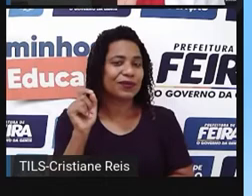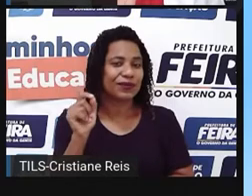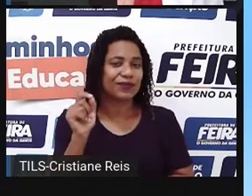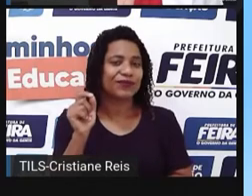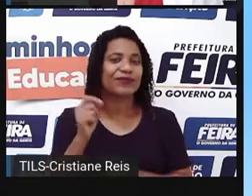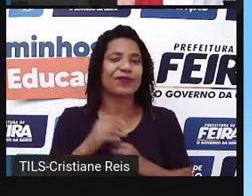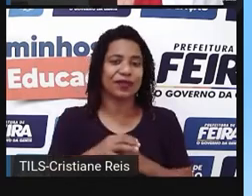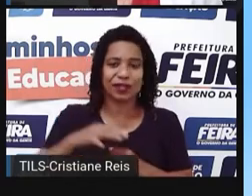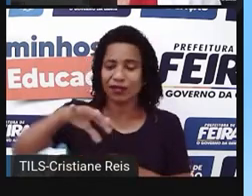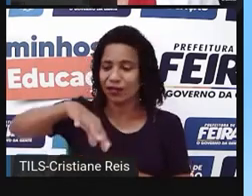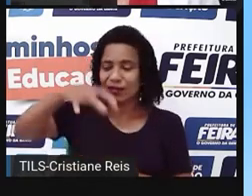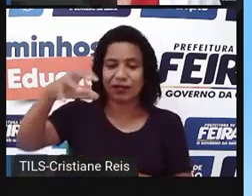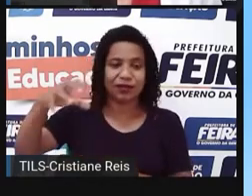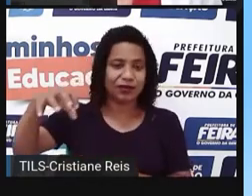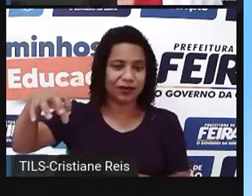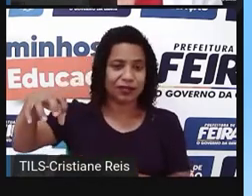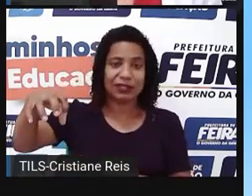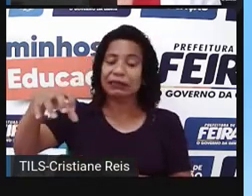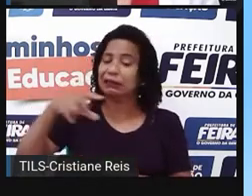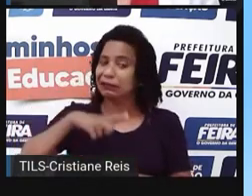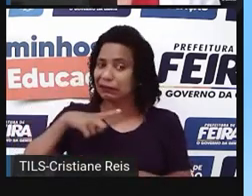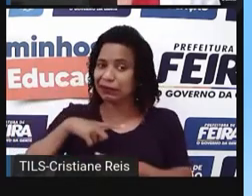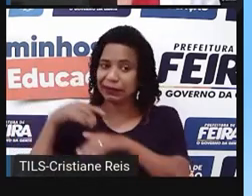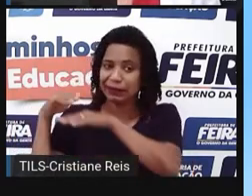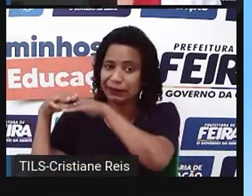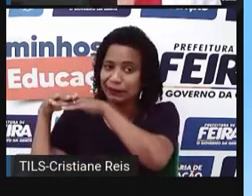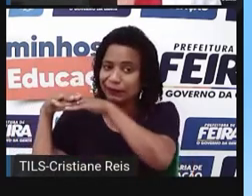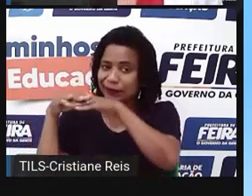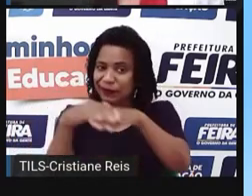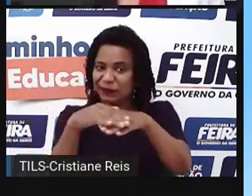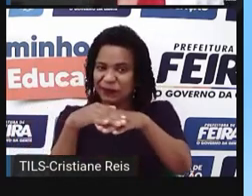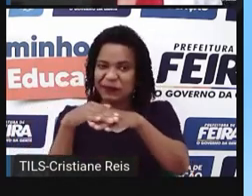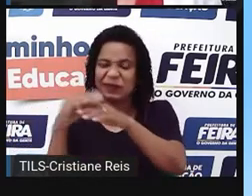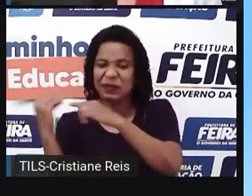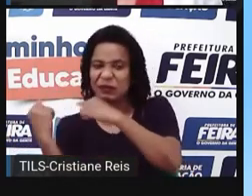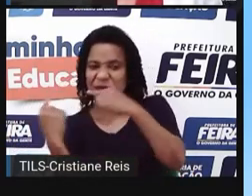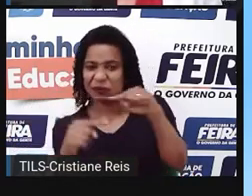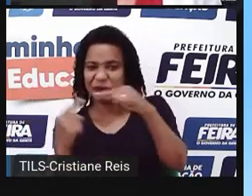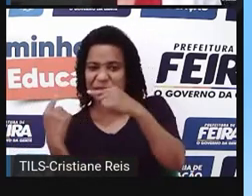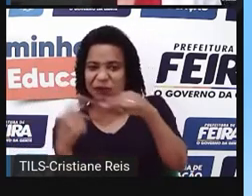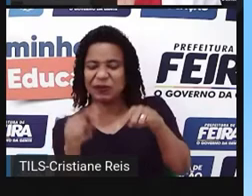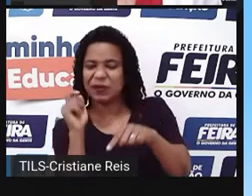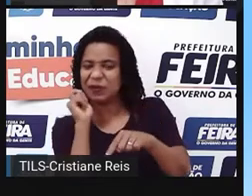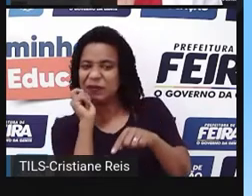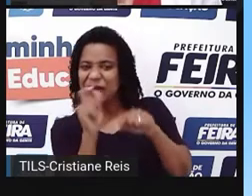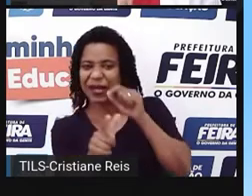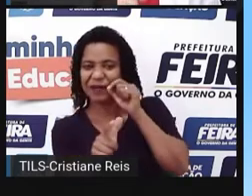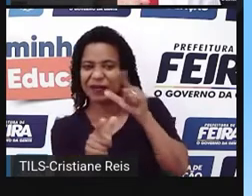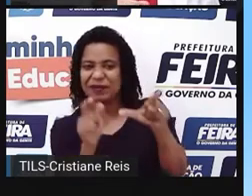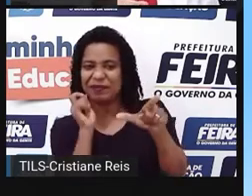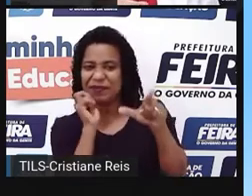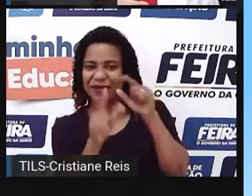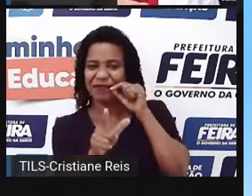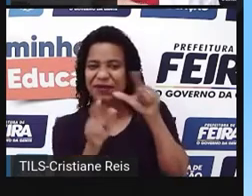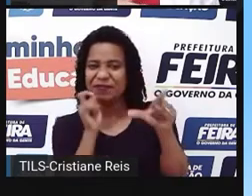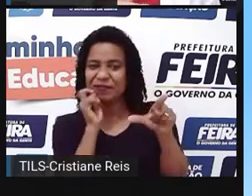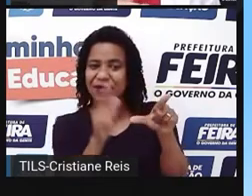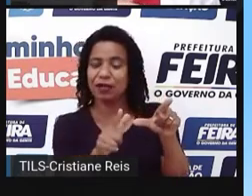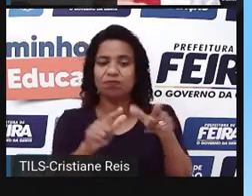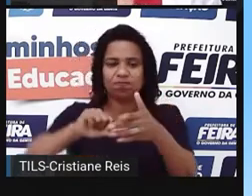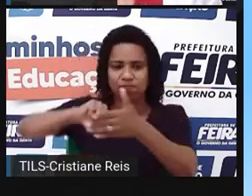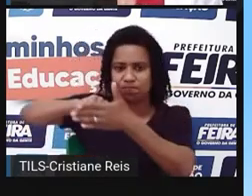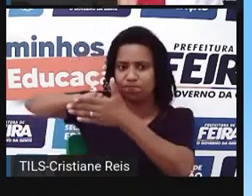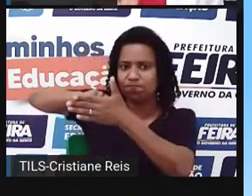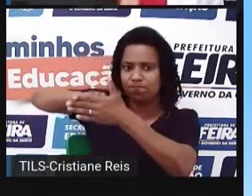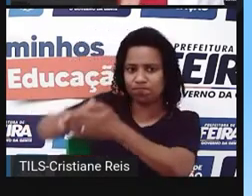você pode encontrar agressores distribuindo negatividade por todos os lados. Seu desafio é bloqueá